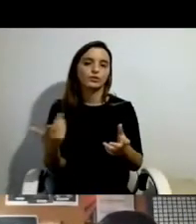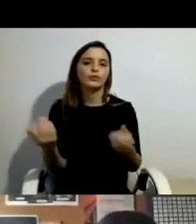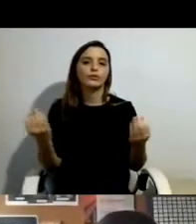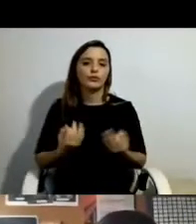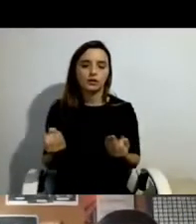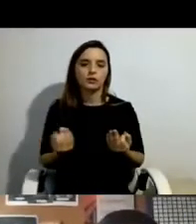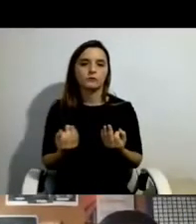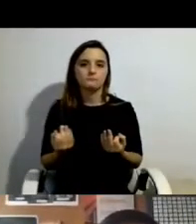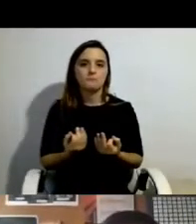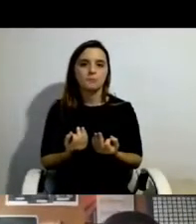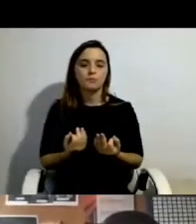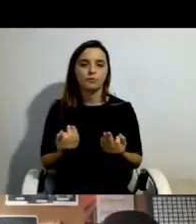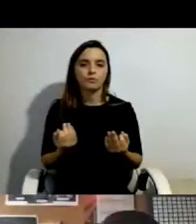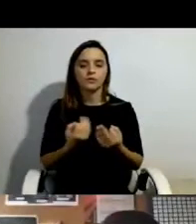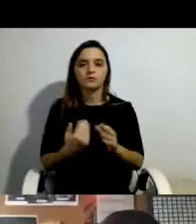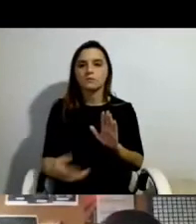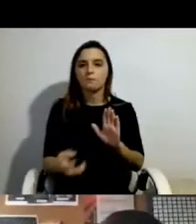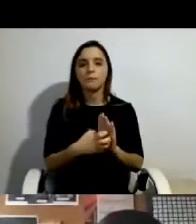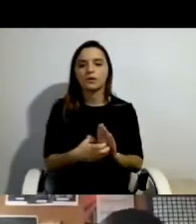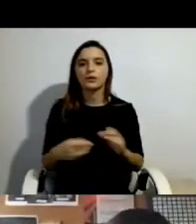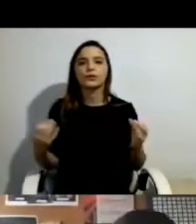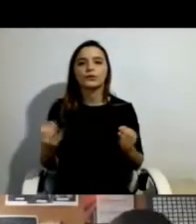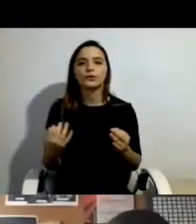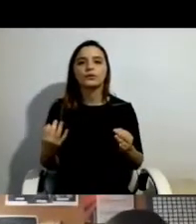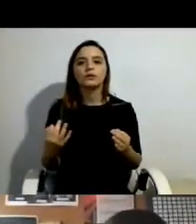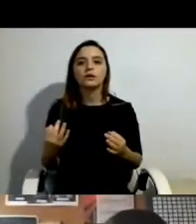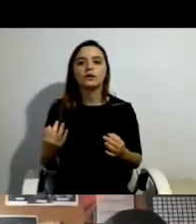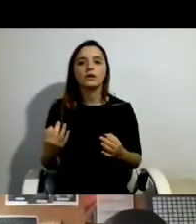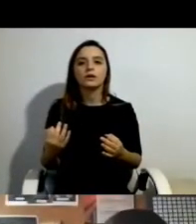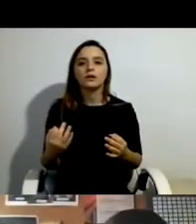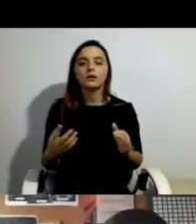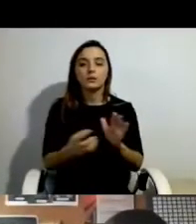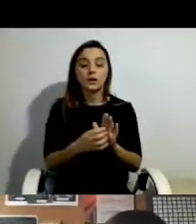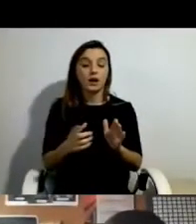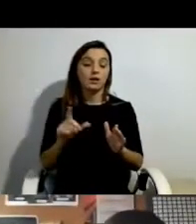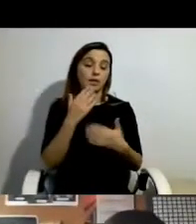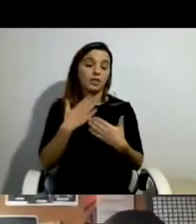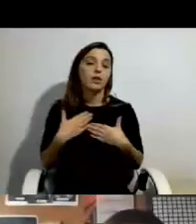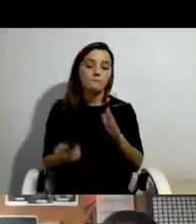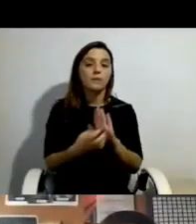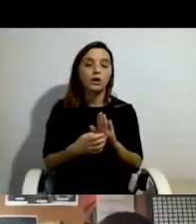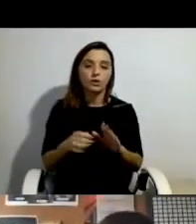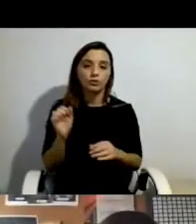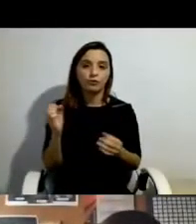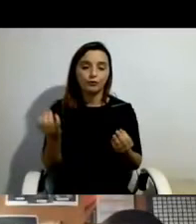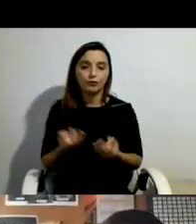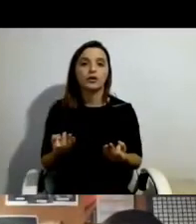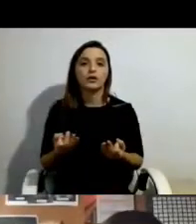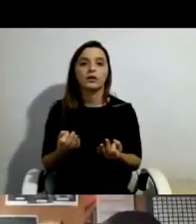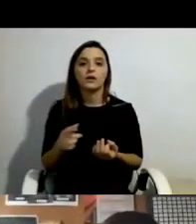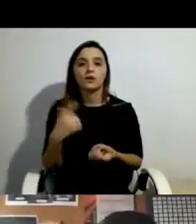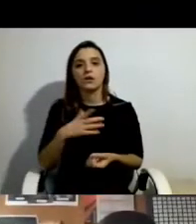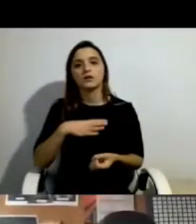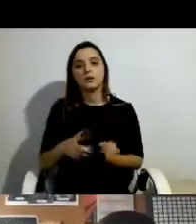muito marcantes e que são muito marcantes e que nos marcaram muito e que, de facto, nós queremos dar conta no